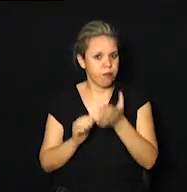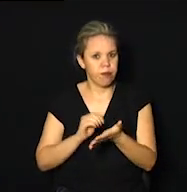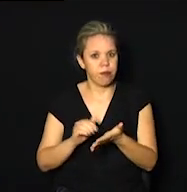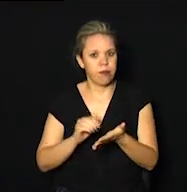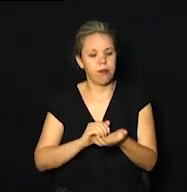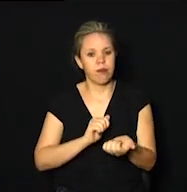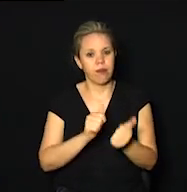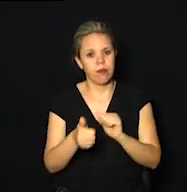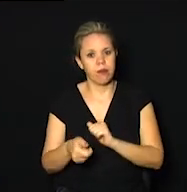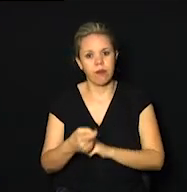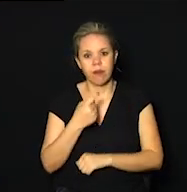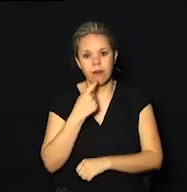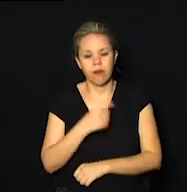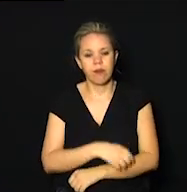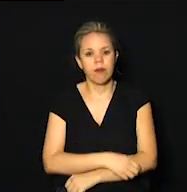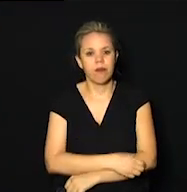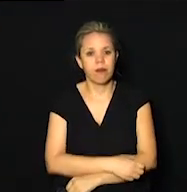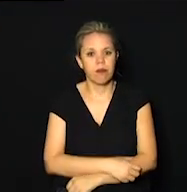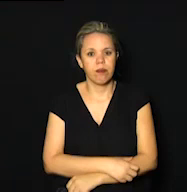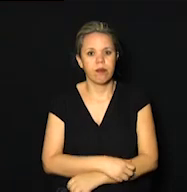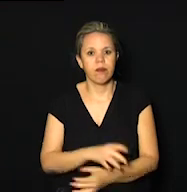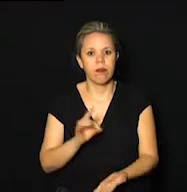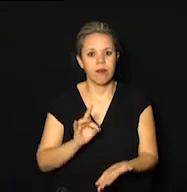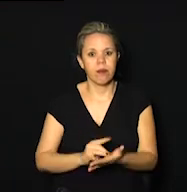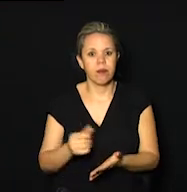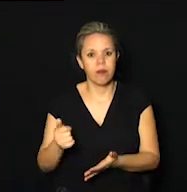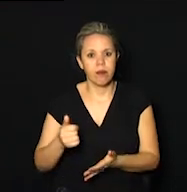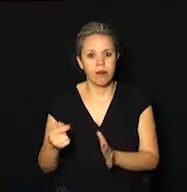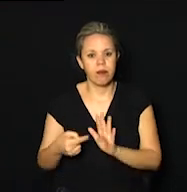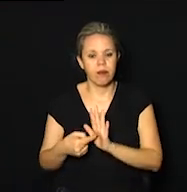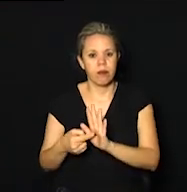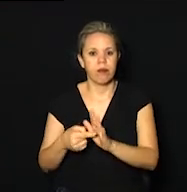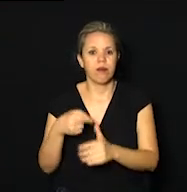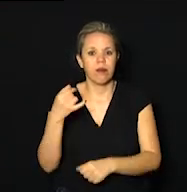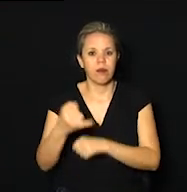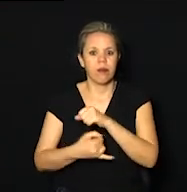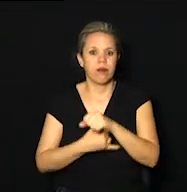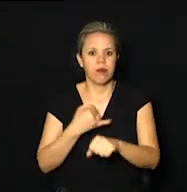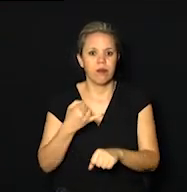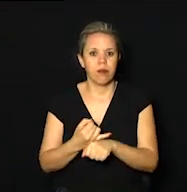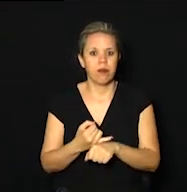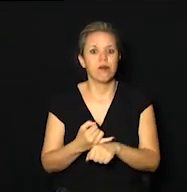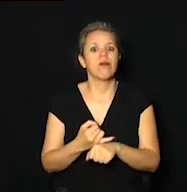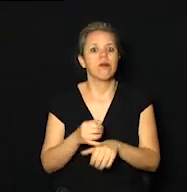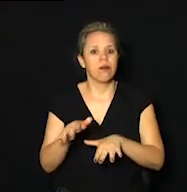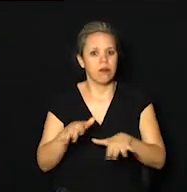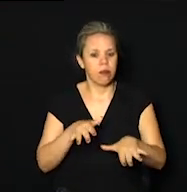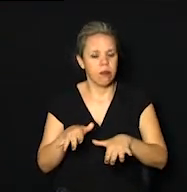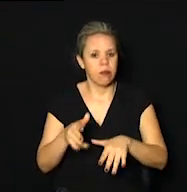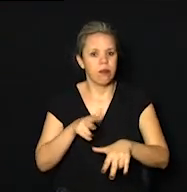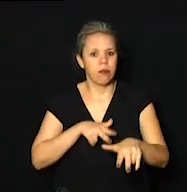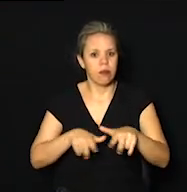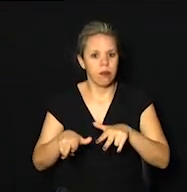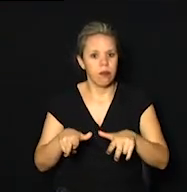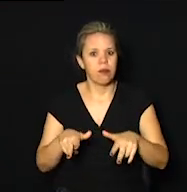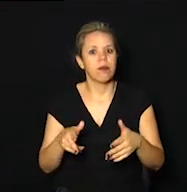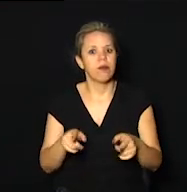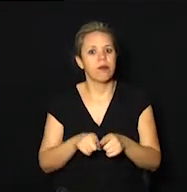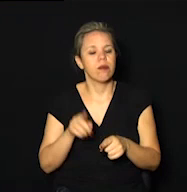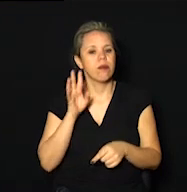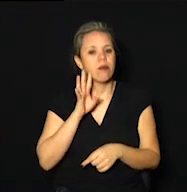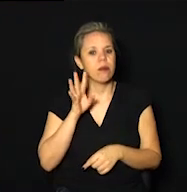Esporte aqui de Campinas vai realizar a primeira amostra online de ginástica rítmica. E olha só que legal,